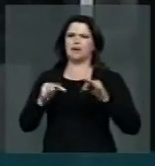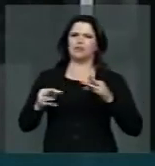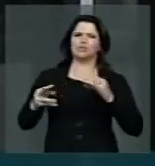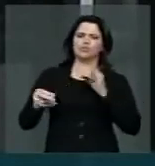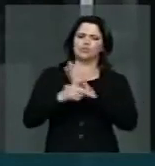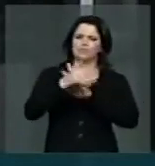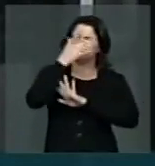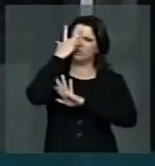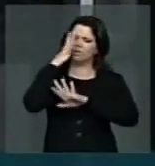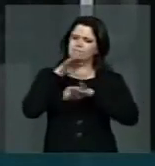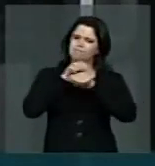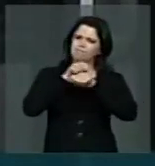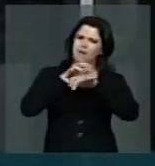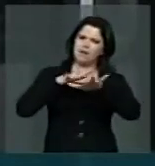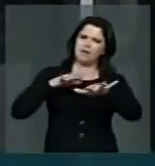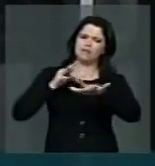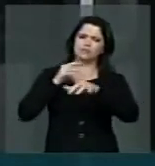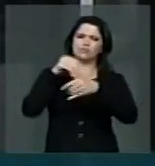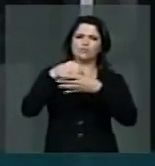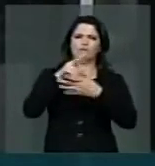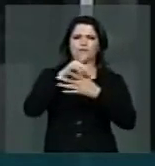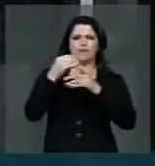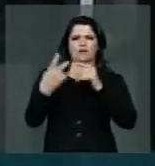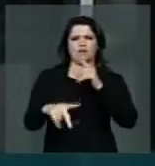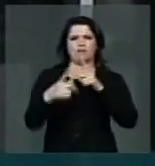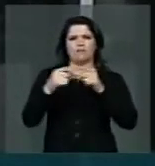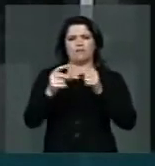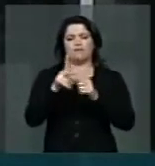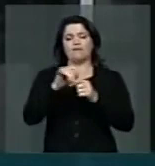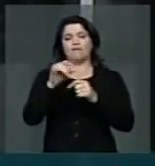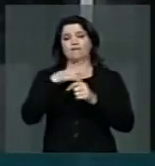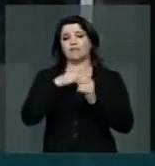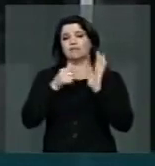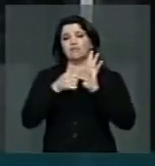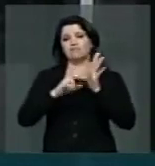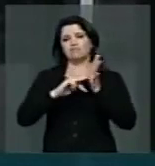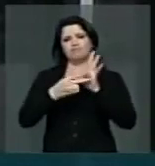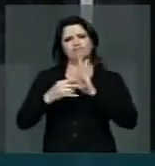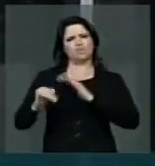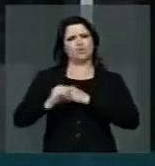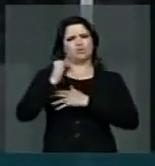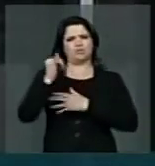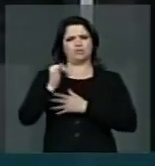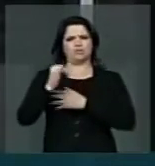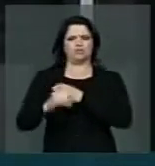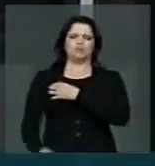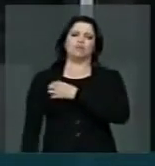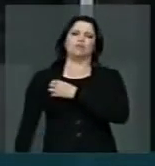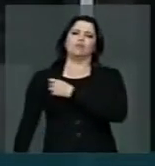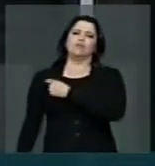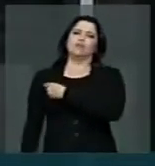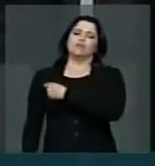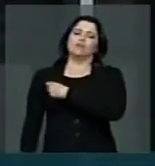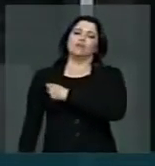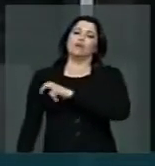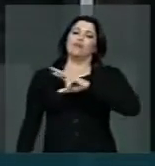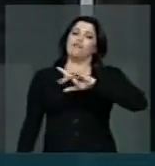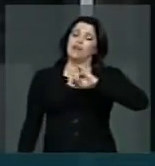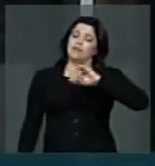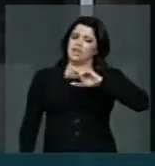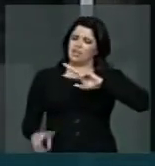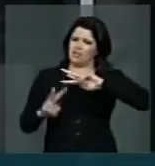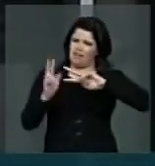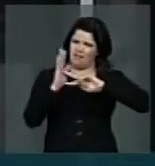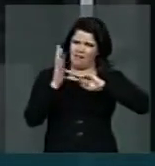cidadãos e cidadãs aqui em Brasília, ele tem esse significado. A representação não se esgota